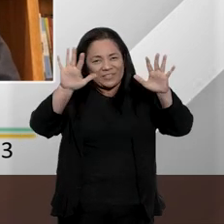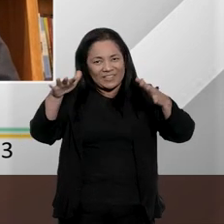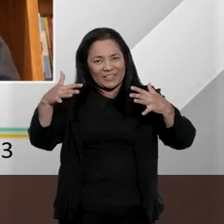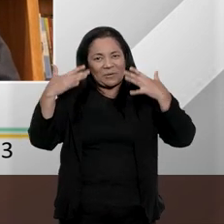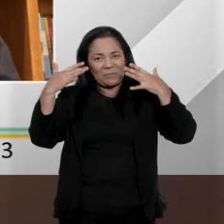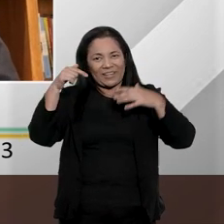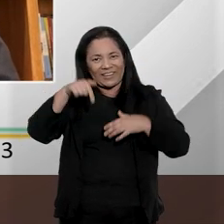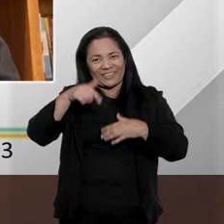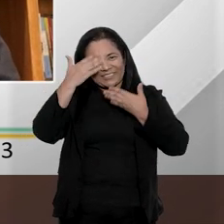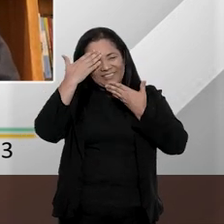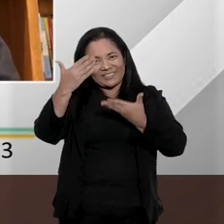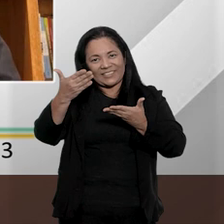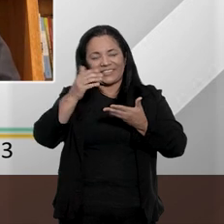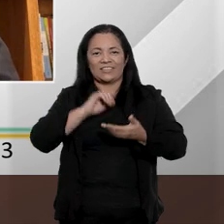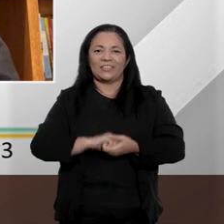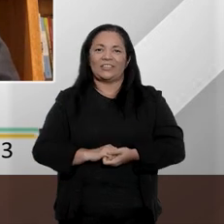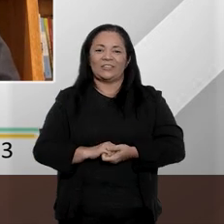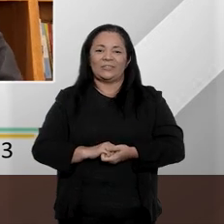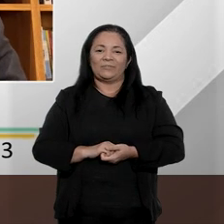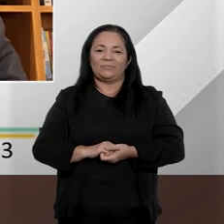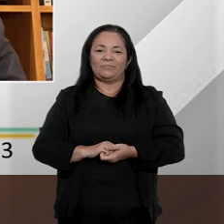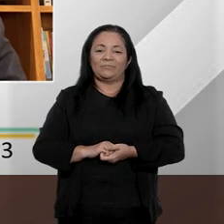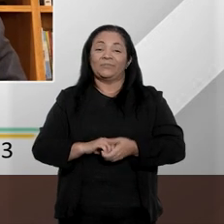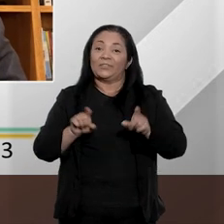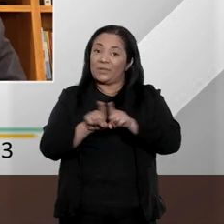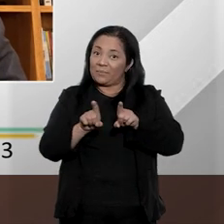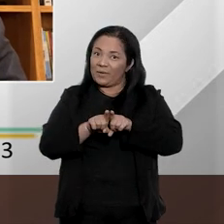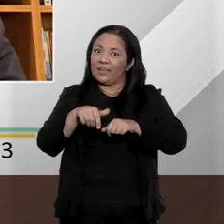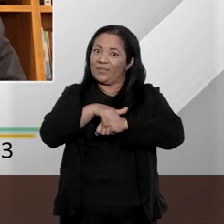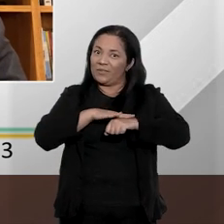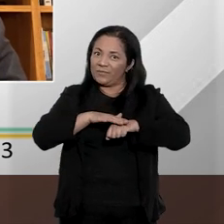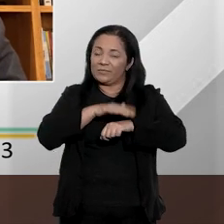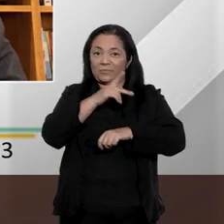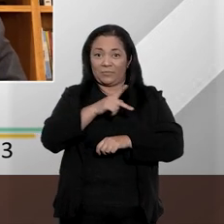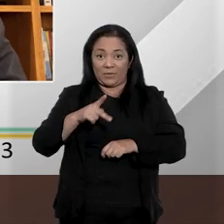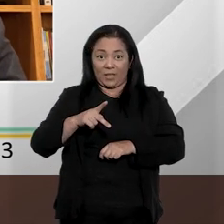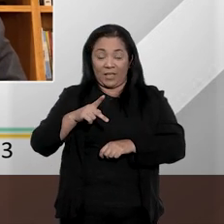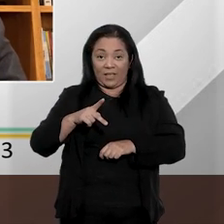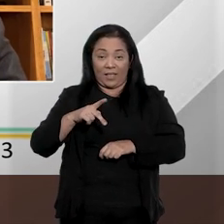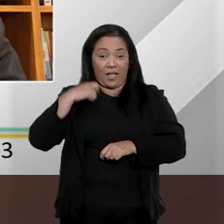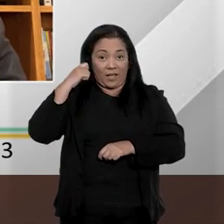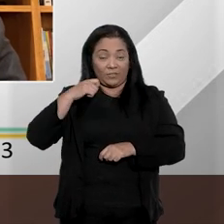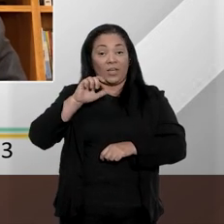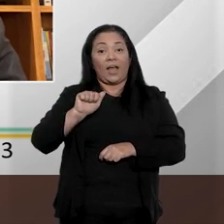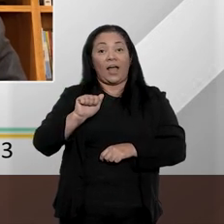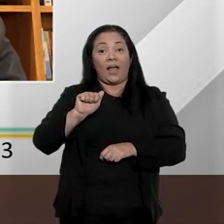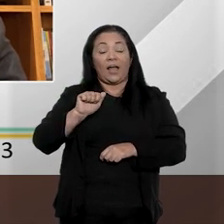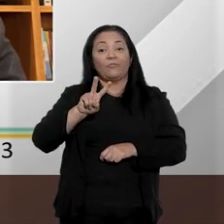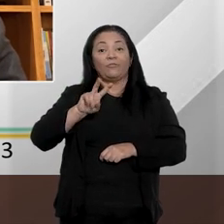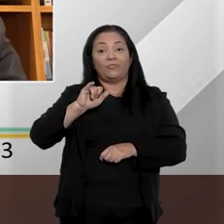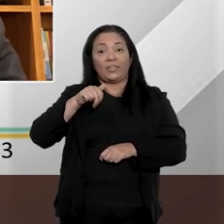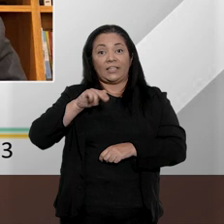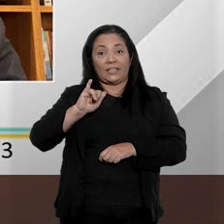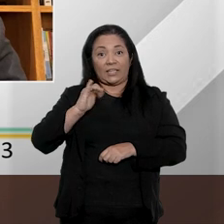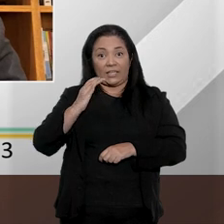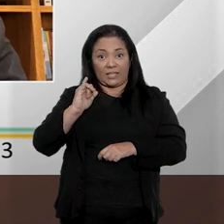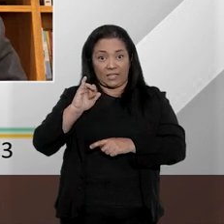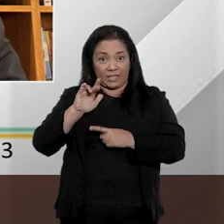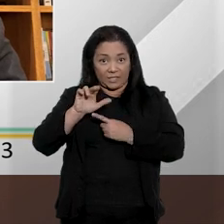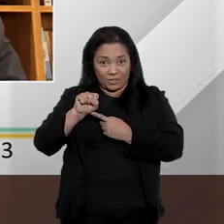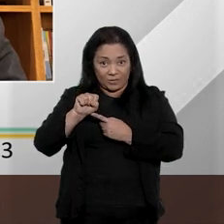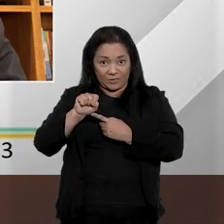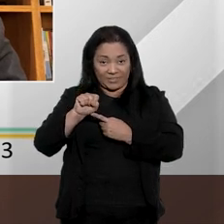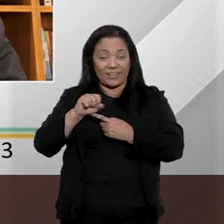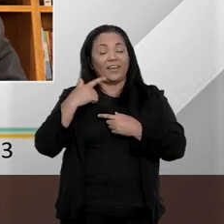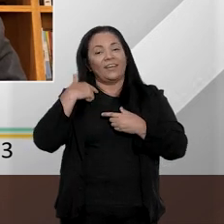acompanharam aqui. Muito obrigado. Nós conversamos também com o professor e advogado Vinícius Assunção, a quem eu